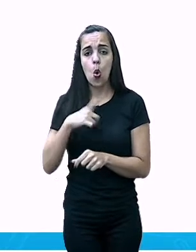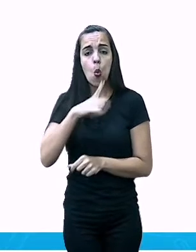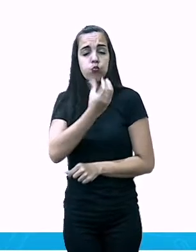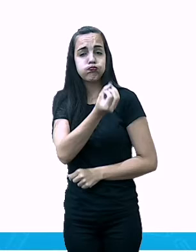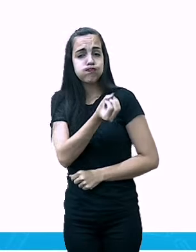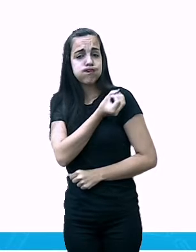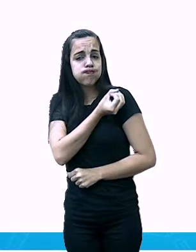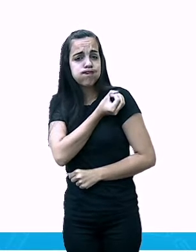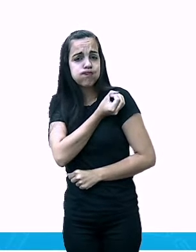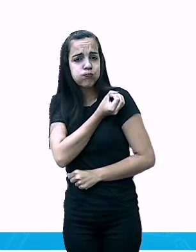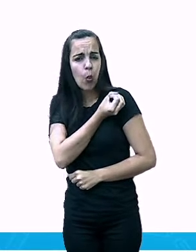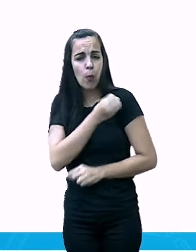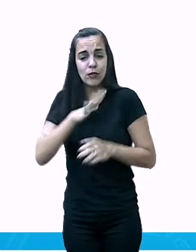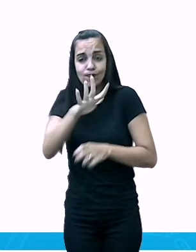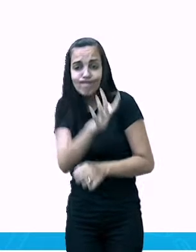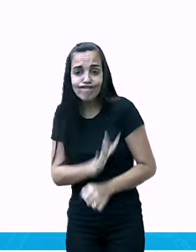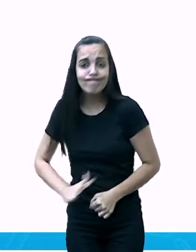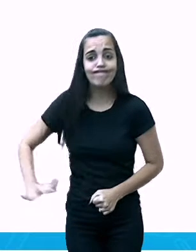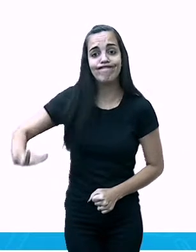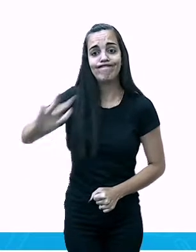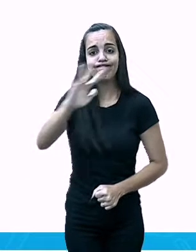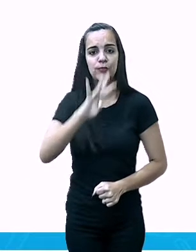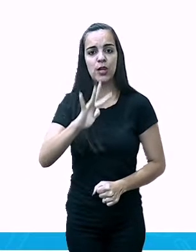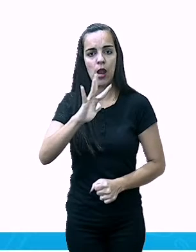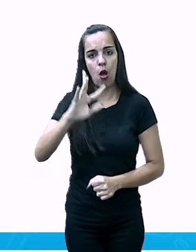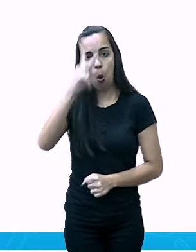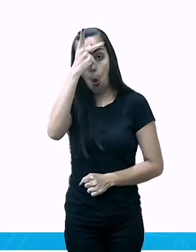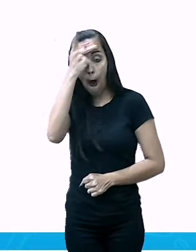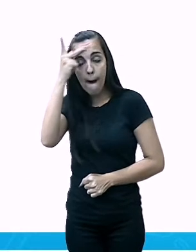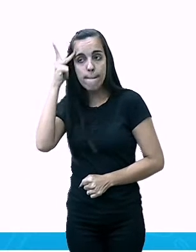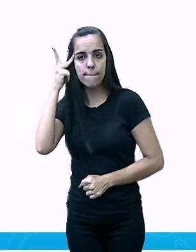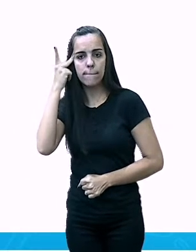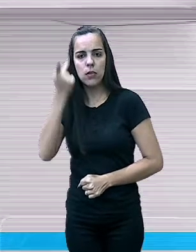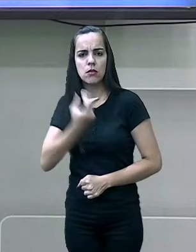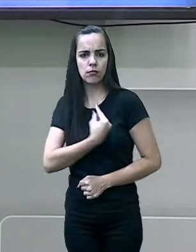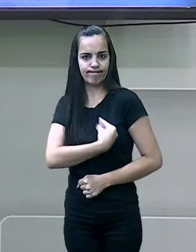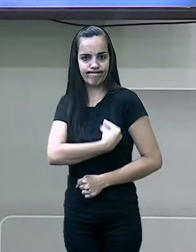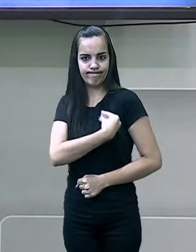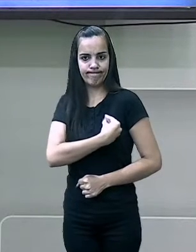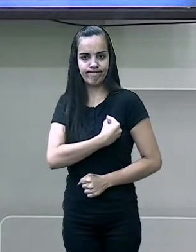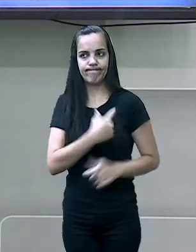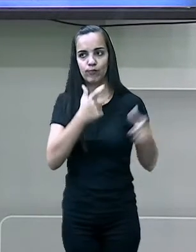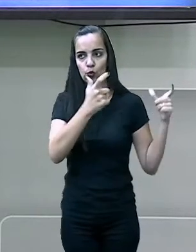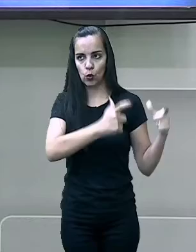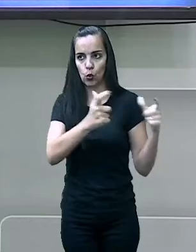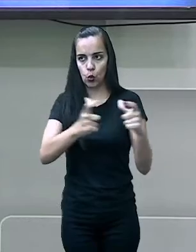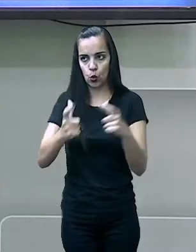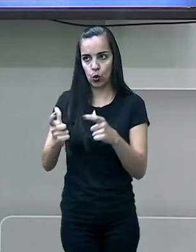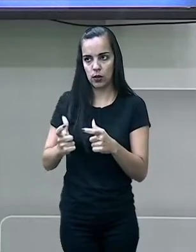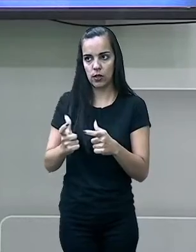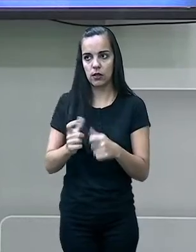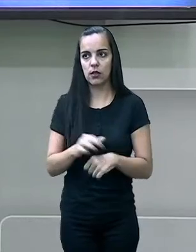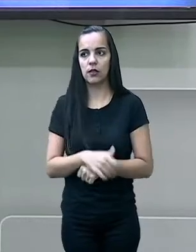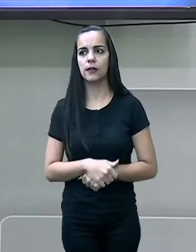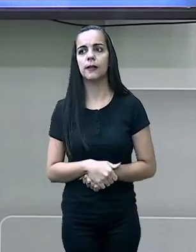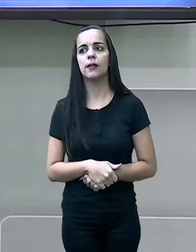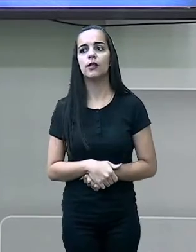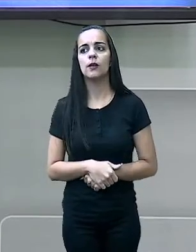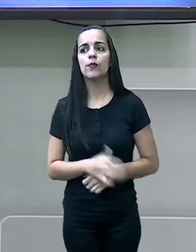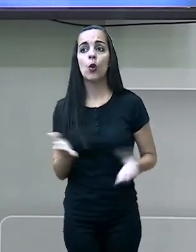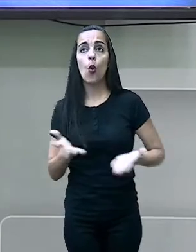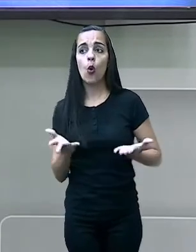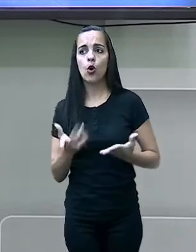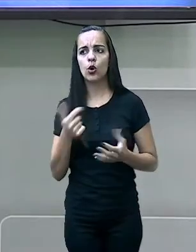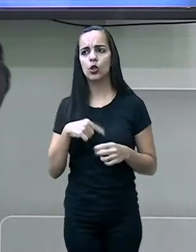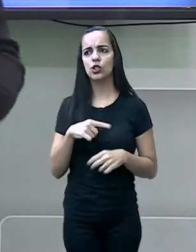total da população. Nós podemos dizer que hoje, no planeta Terra, nós